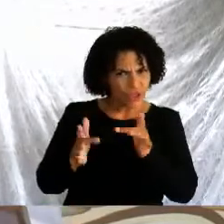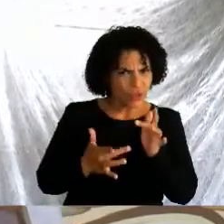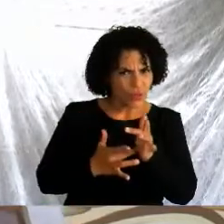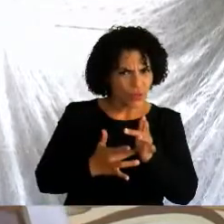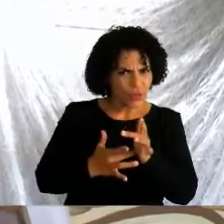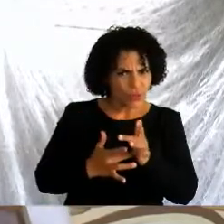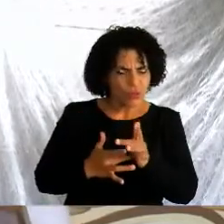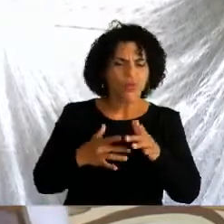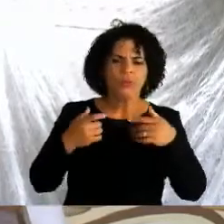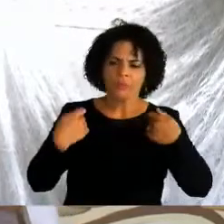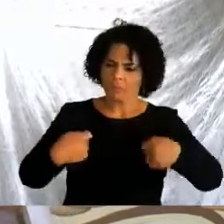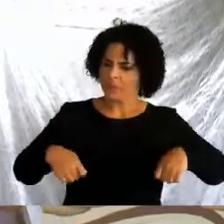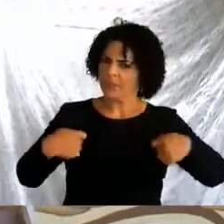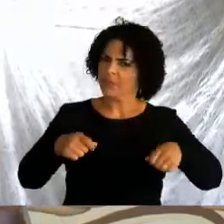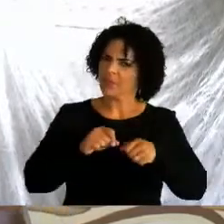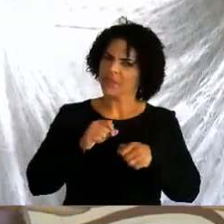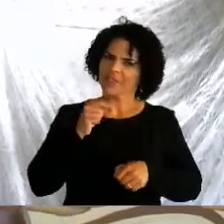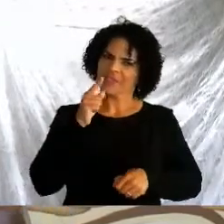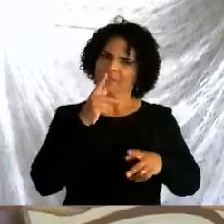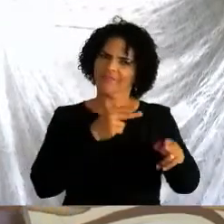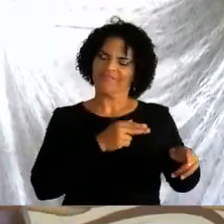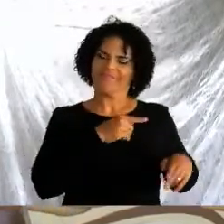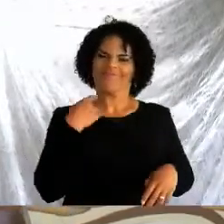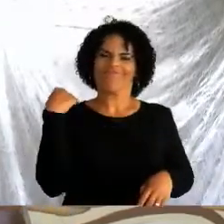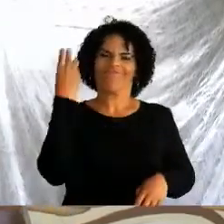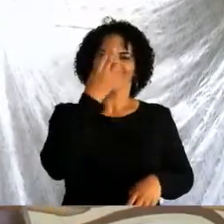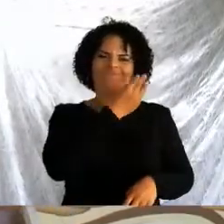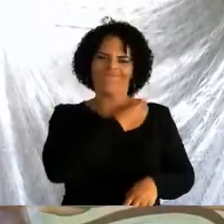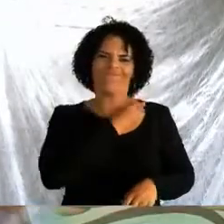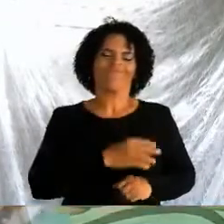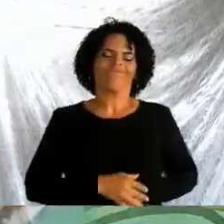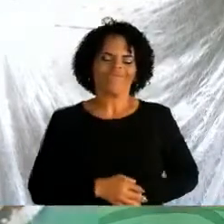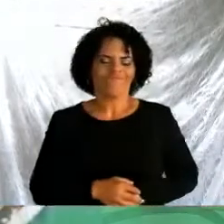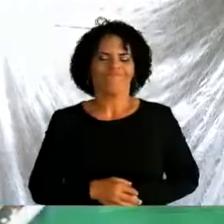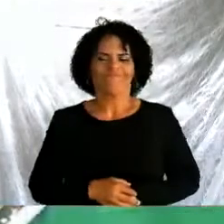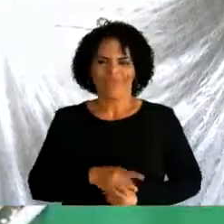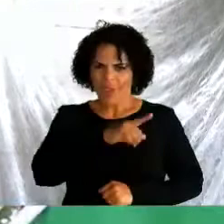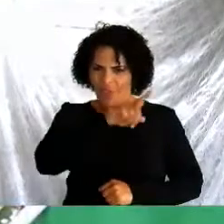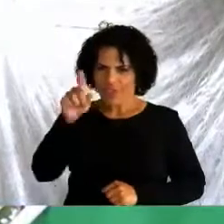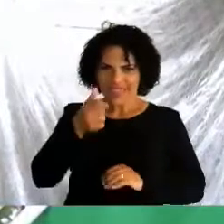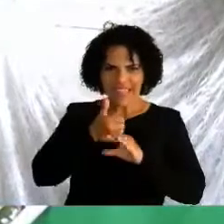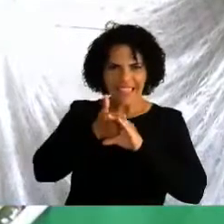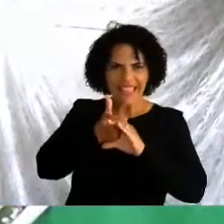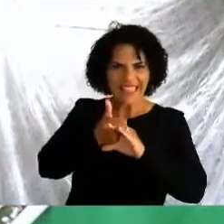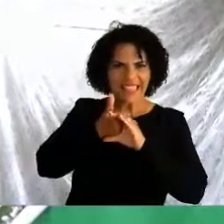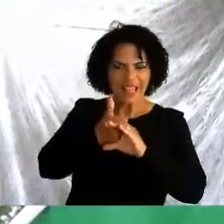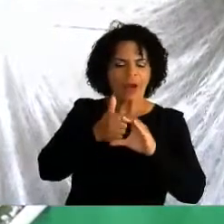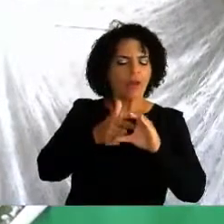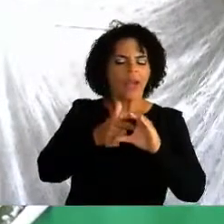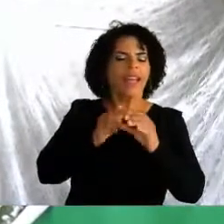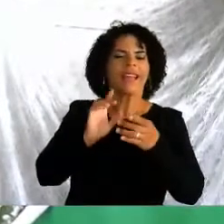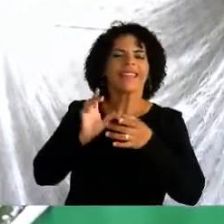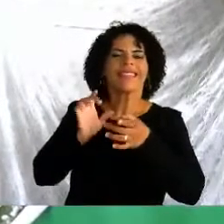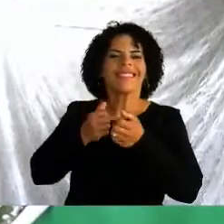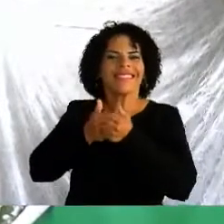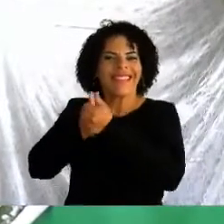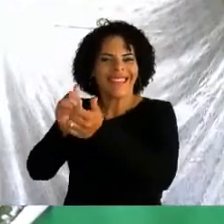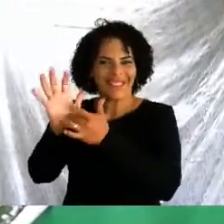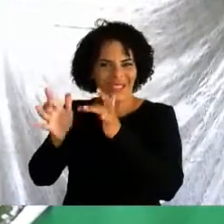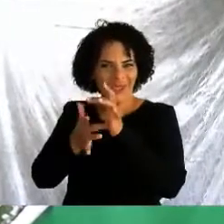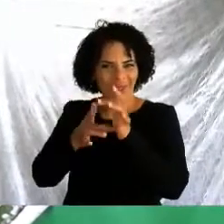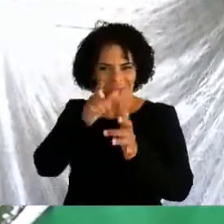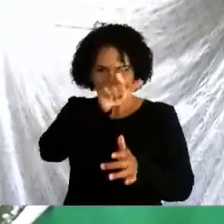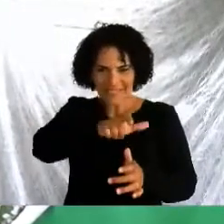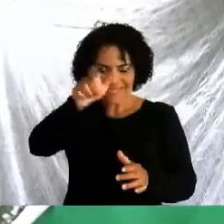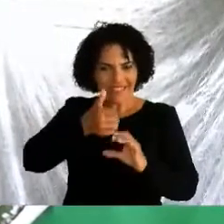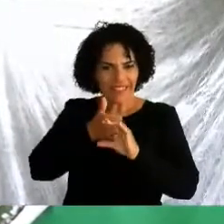fato somos seus discípulos. Quem se diz cristão, mas não renuncia a si